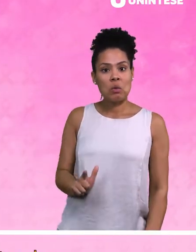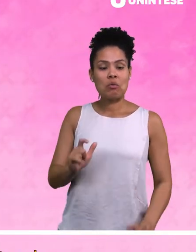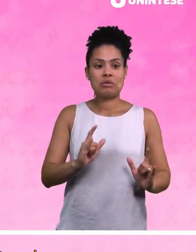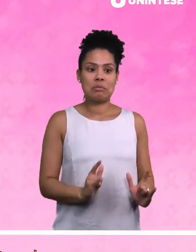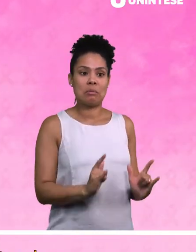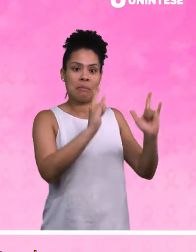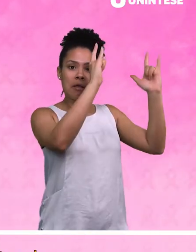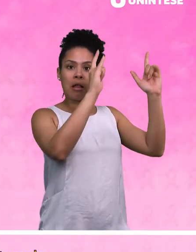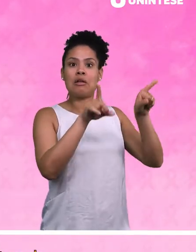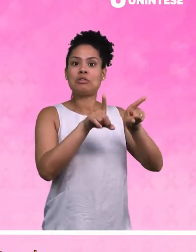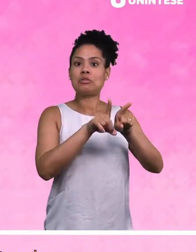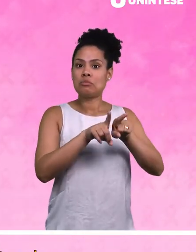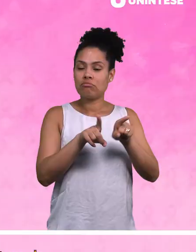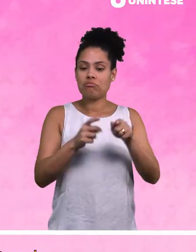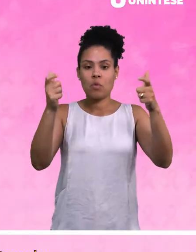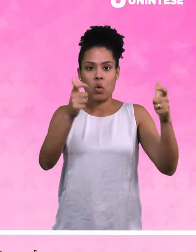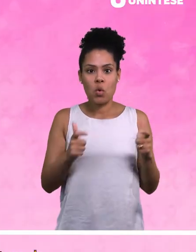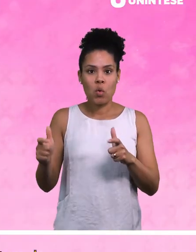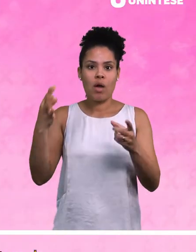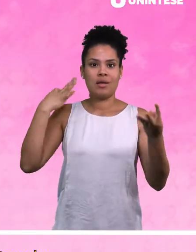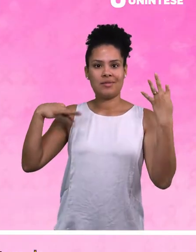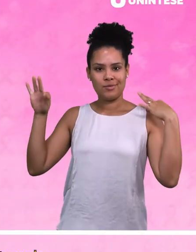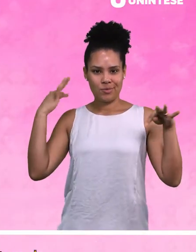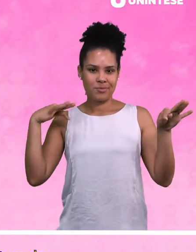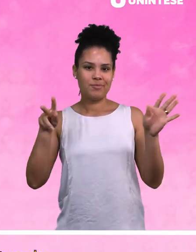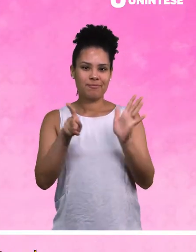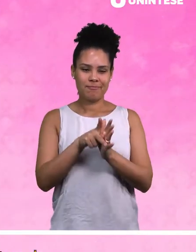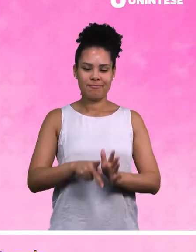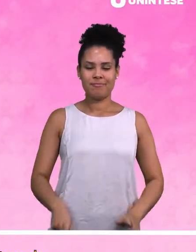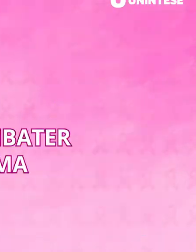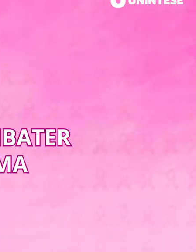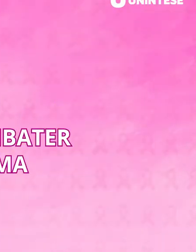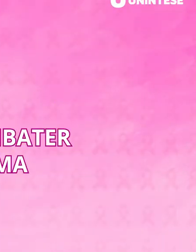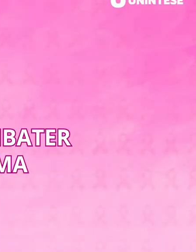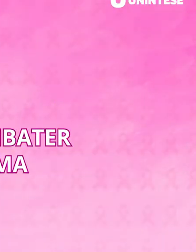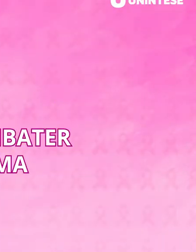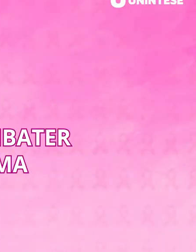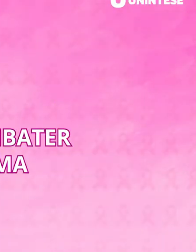iluminação e até mesmo pintura de prédios ou pontos turísticos.